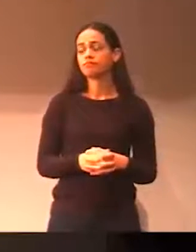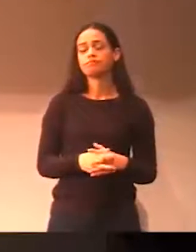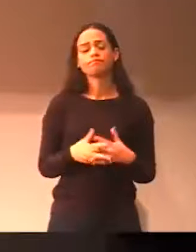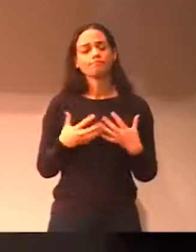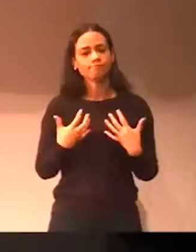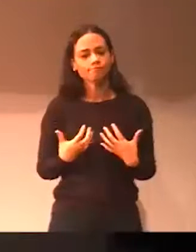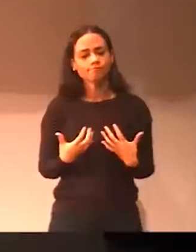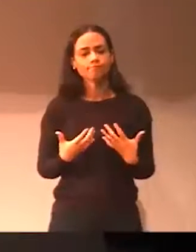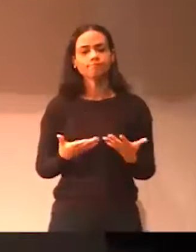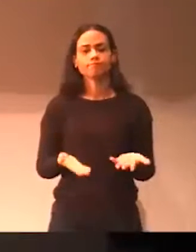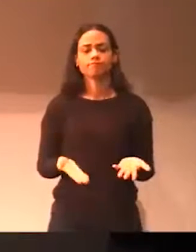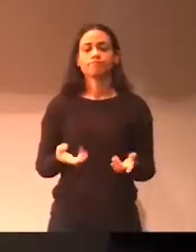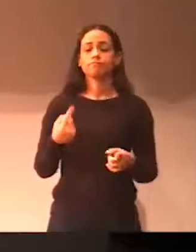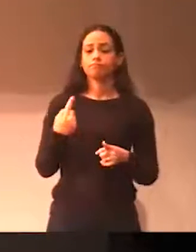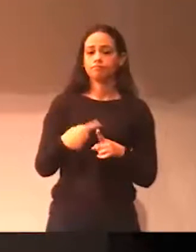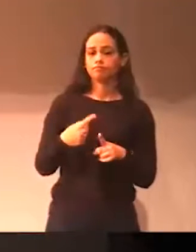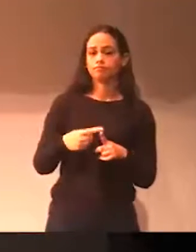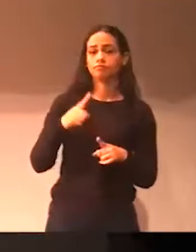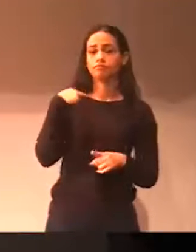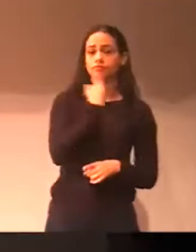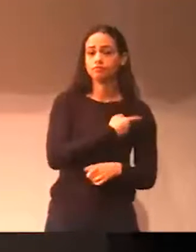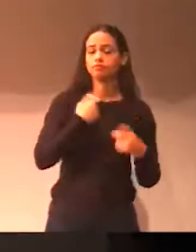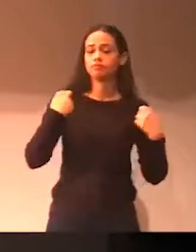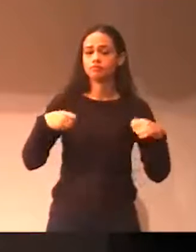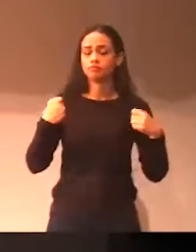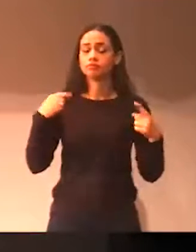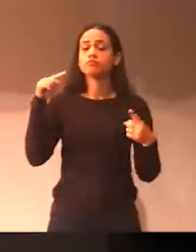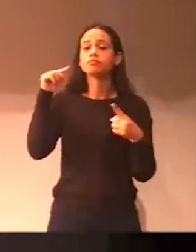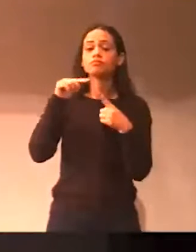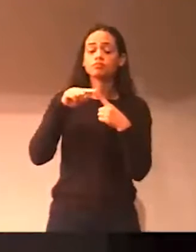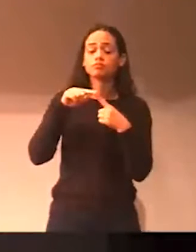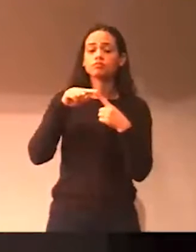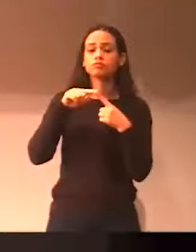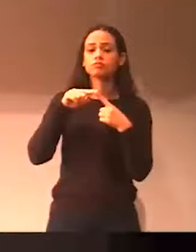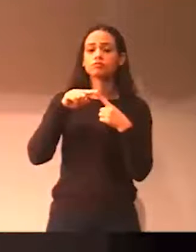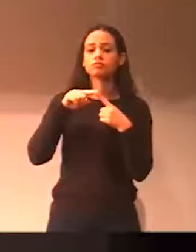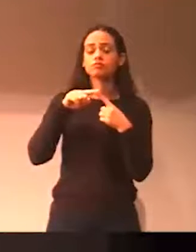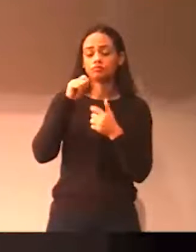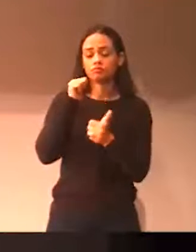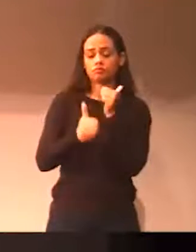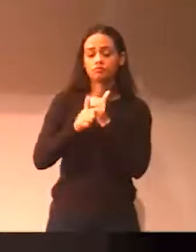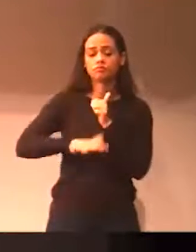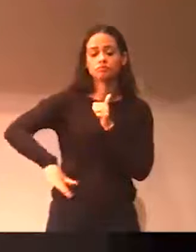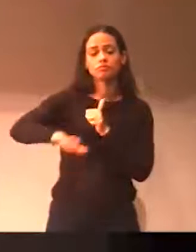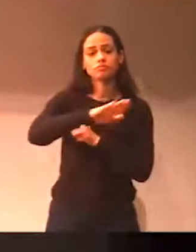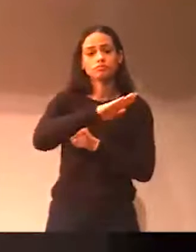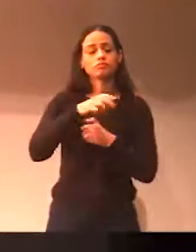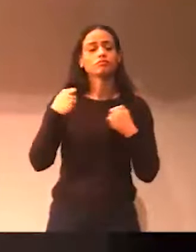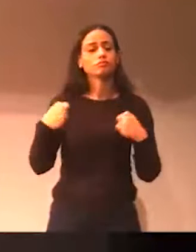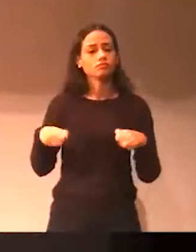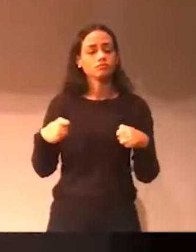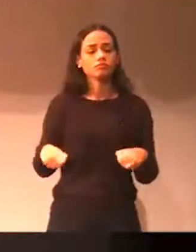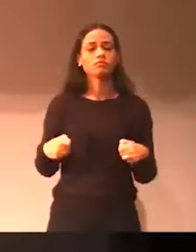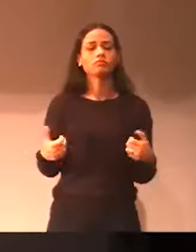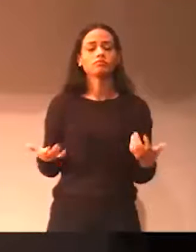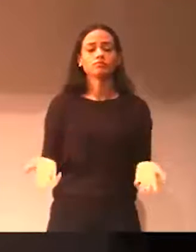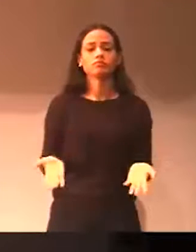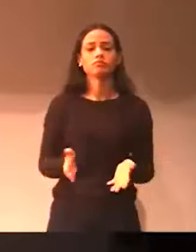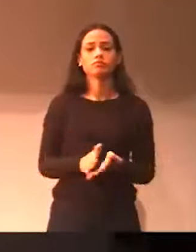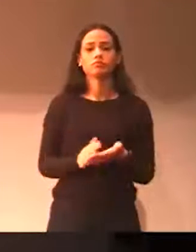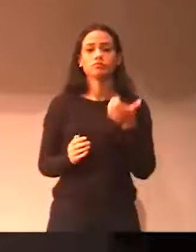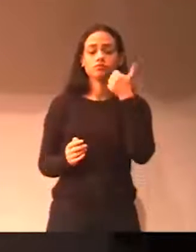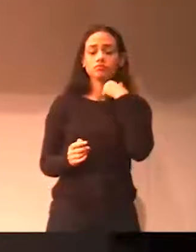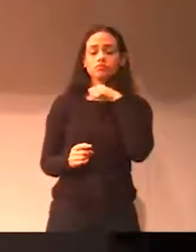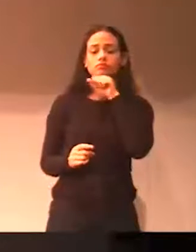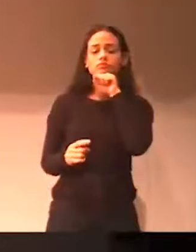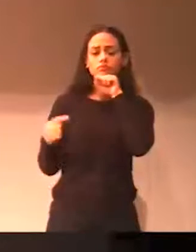de novo, se a gente não souber qual que a nossa missão, qual que o nosso objetivo com o esporte, a gente cai nessa tentação, e as mães ali com